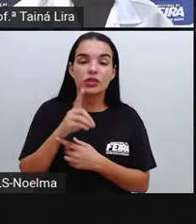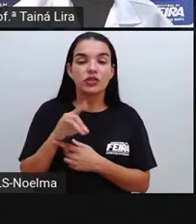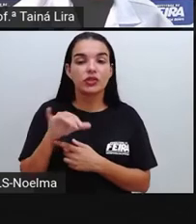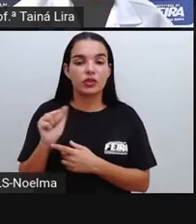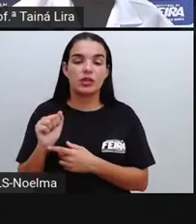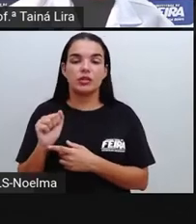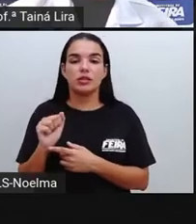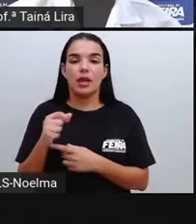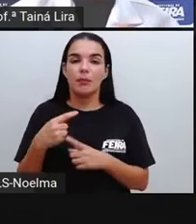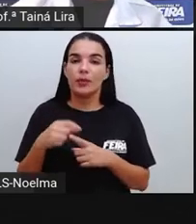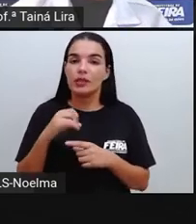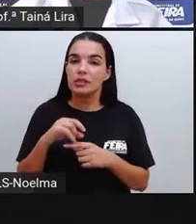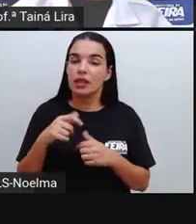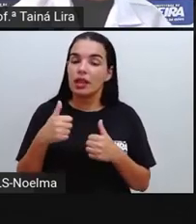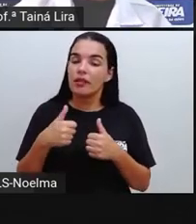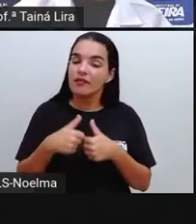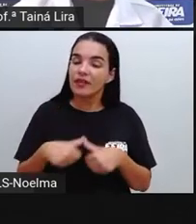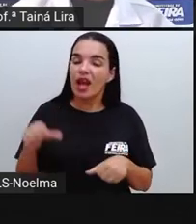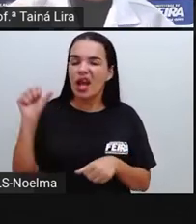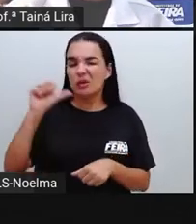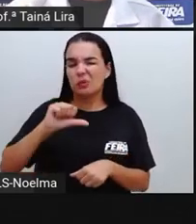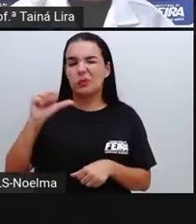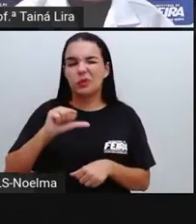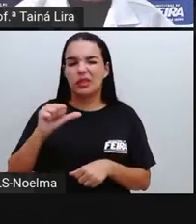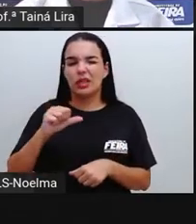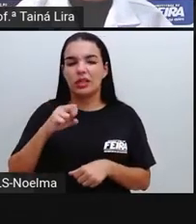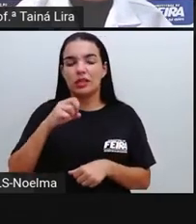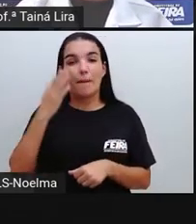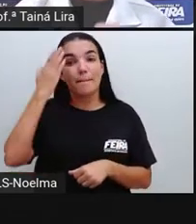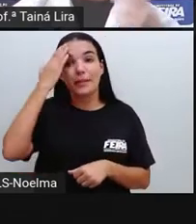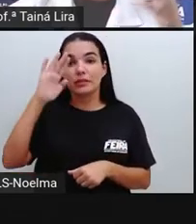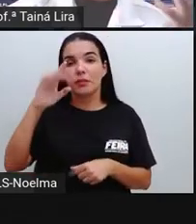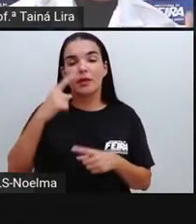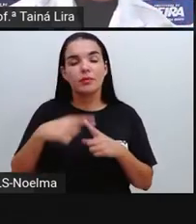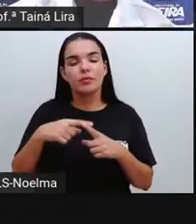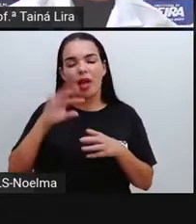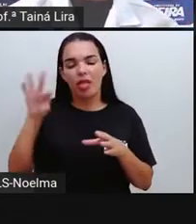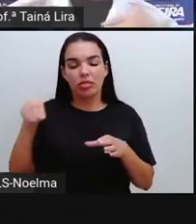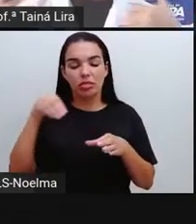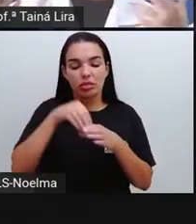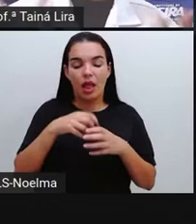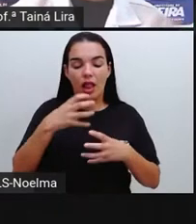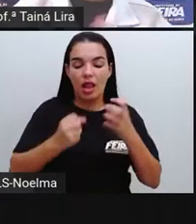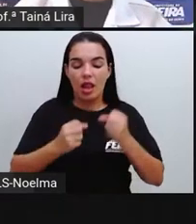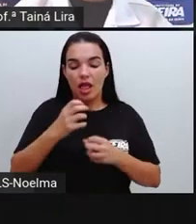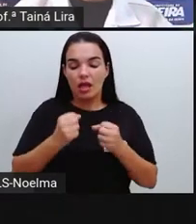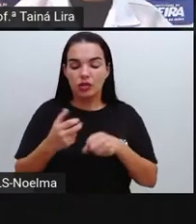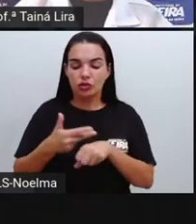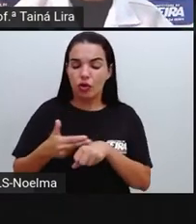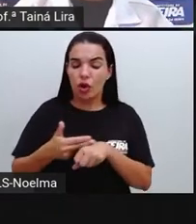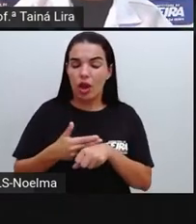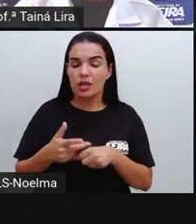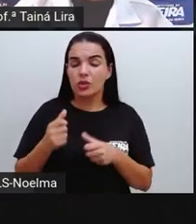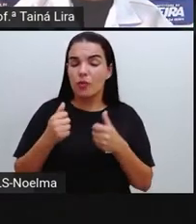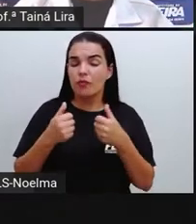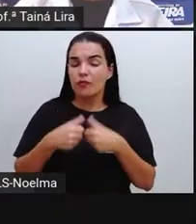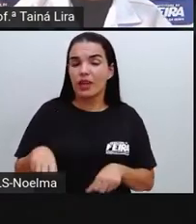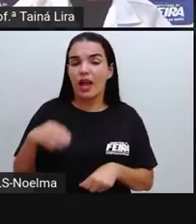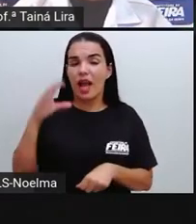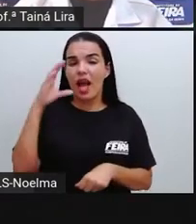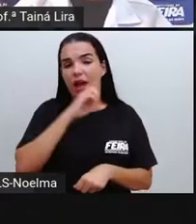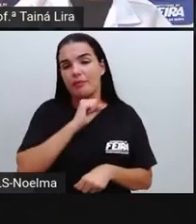ele pode estragar. Principalmente, né? Quando ele vai ali, leite, né? Chocolate, que estraga muito fácil, tá?